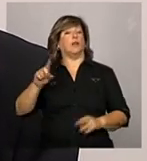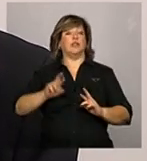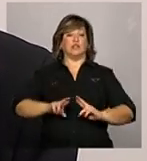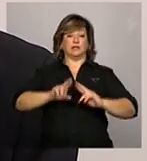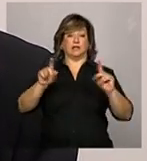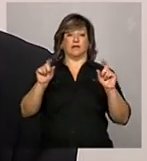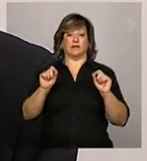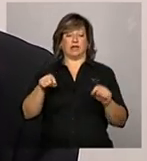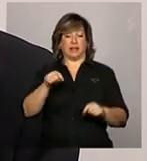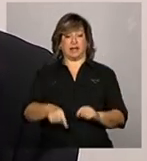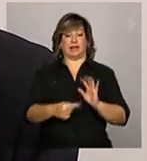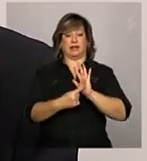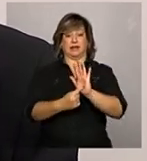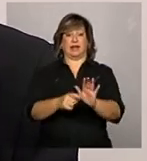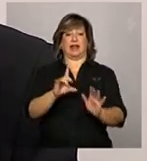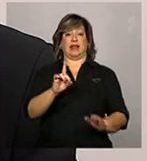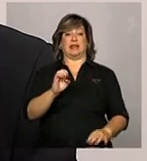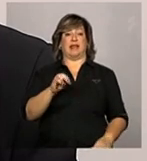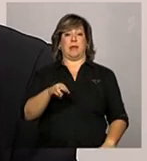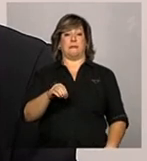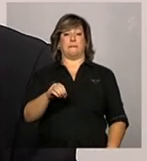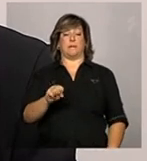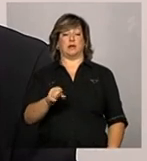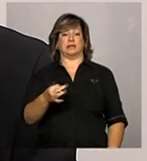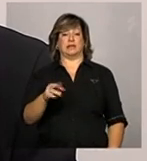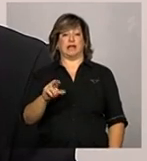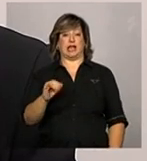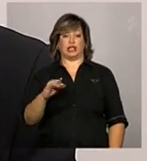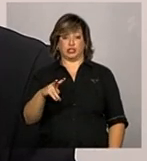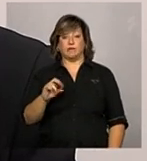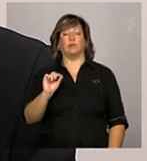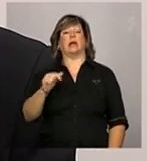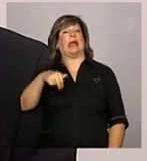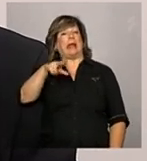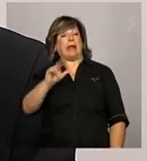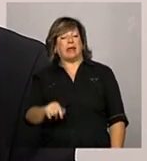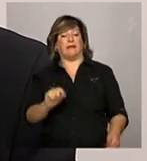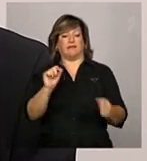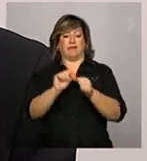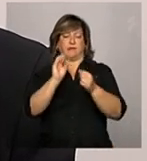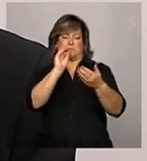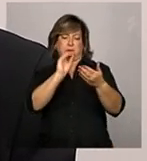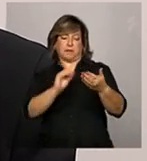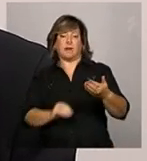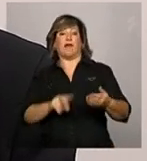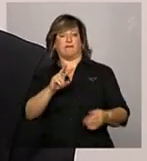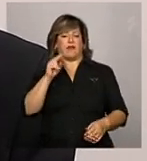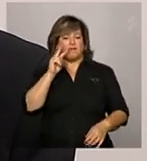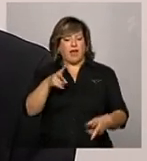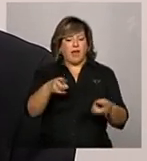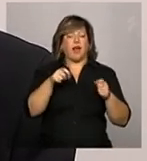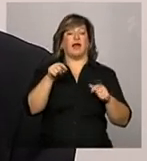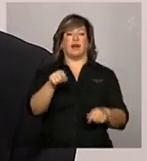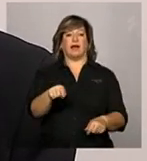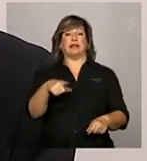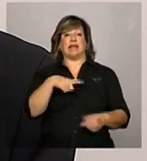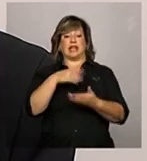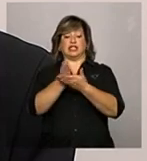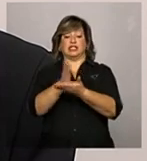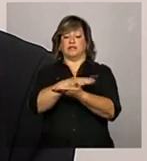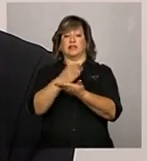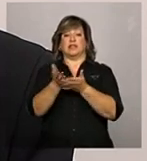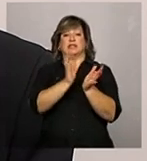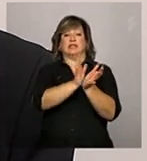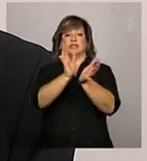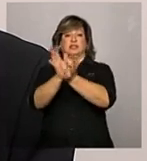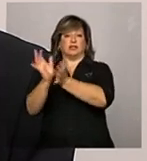do demonstrativo é que quem for preencher vai perceber que o demonstrativo está dividido em sessões,